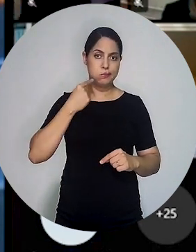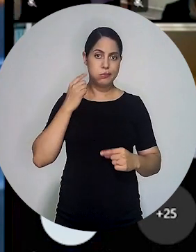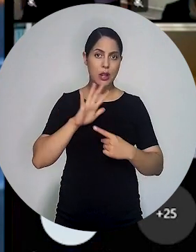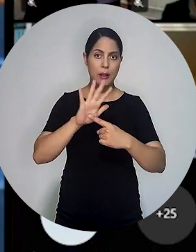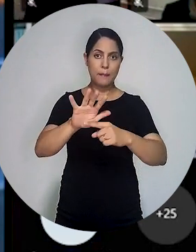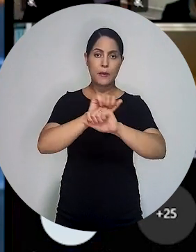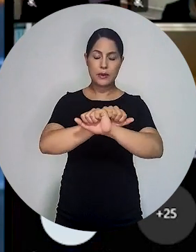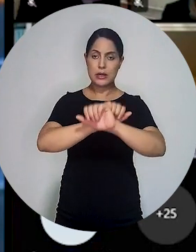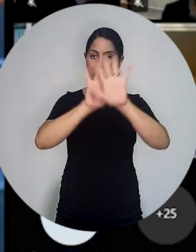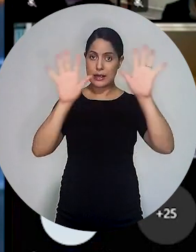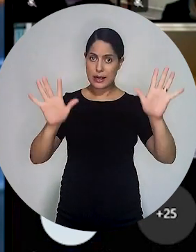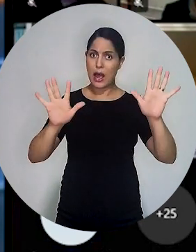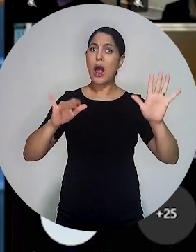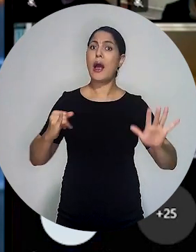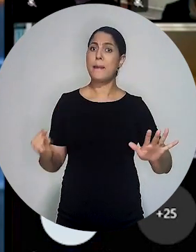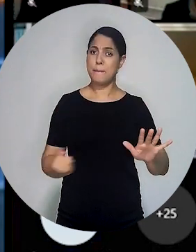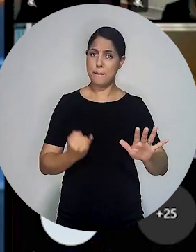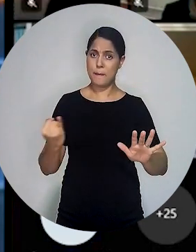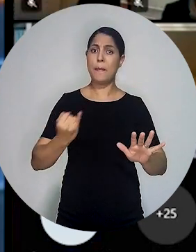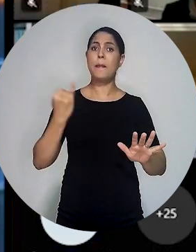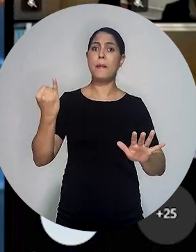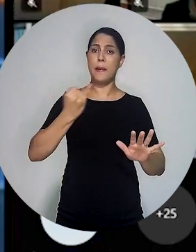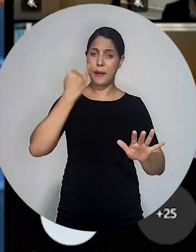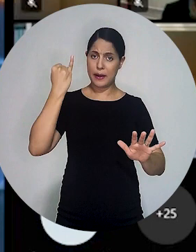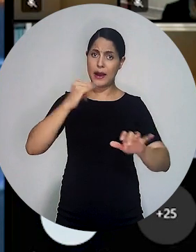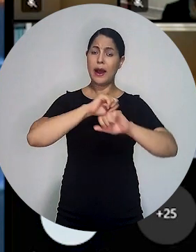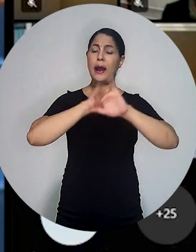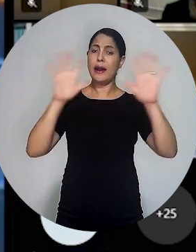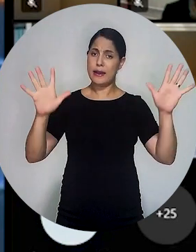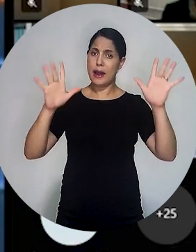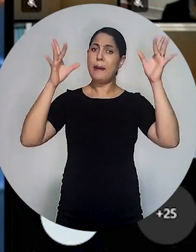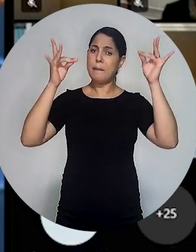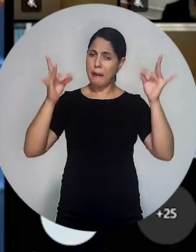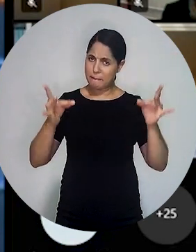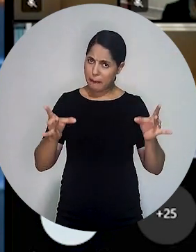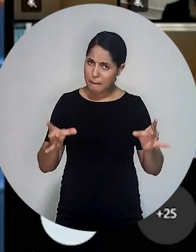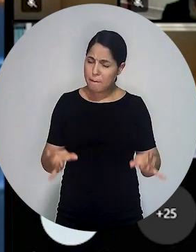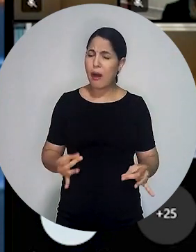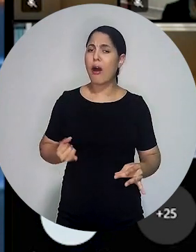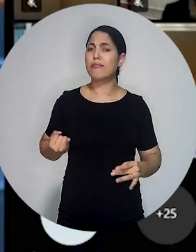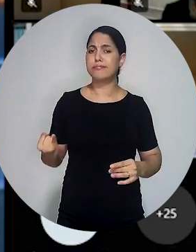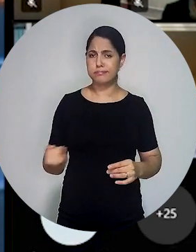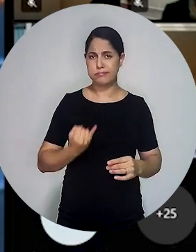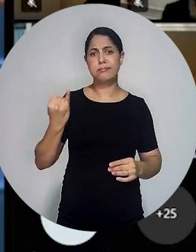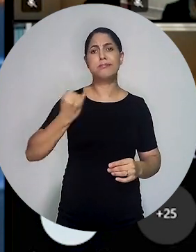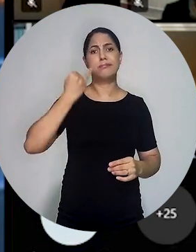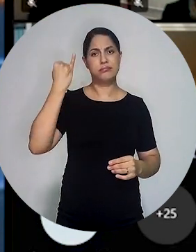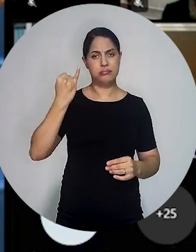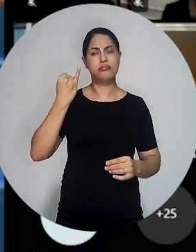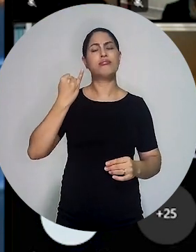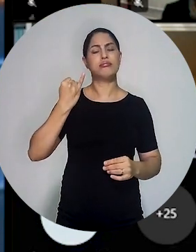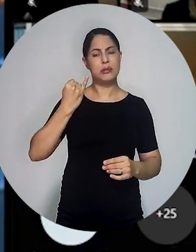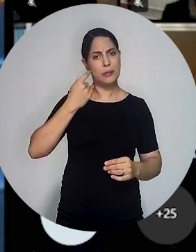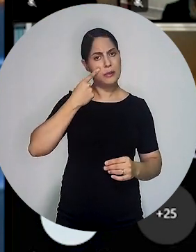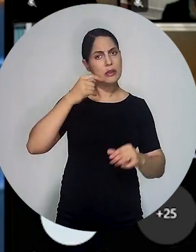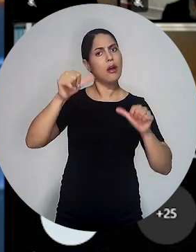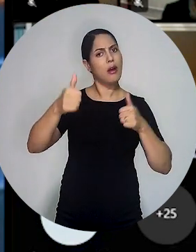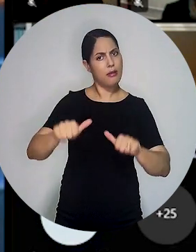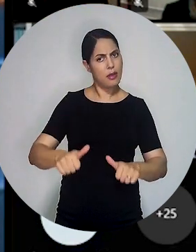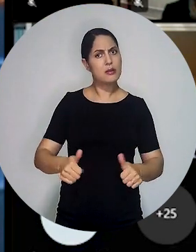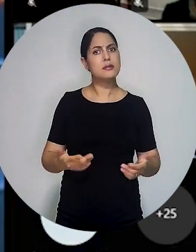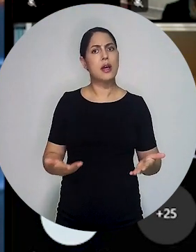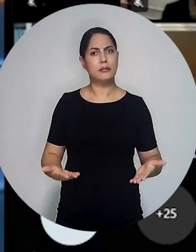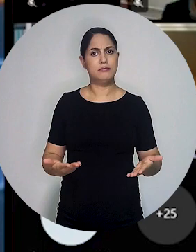Presidente, 1 milhão e 300 mil advogados, demonstrando essa essencialidade, é, sim, um